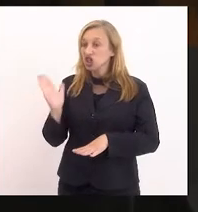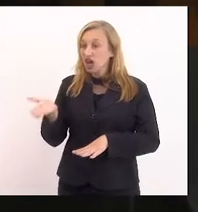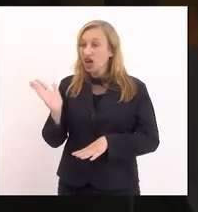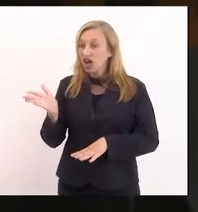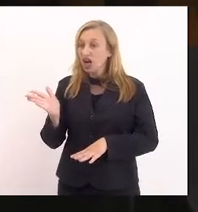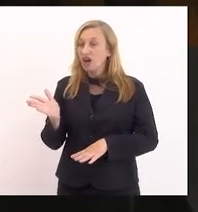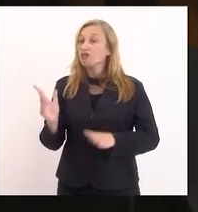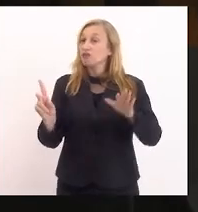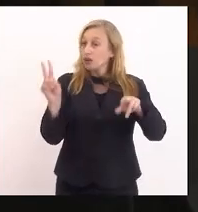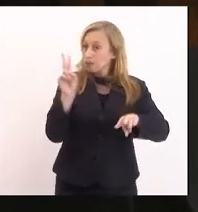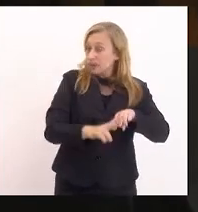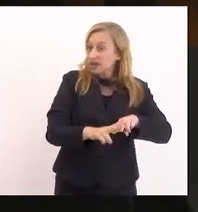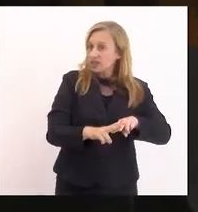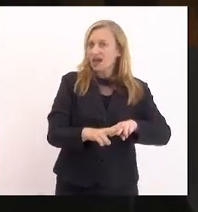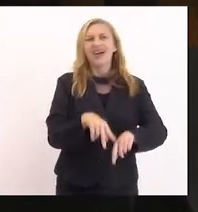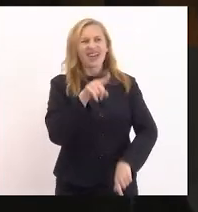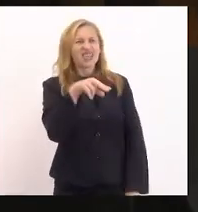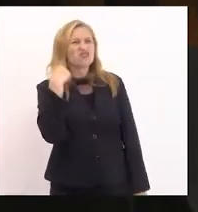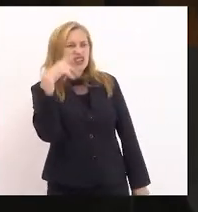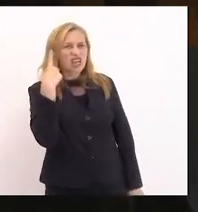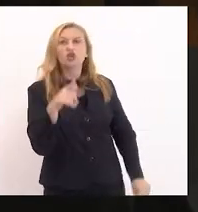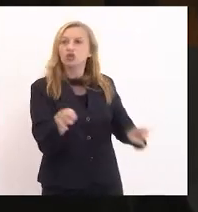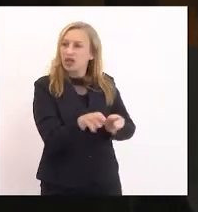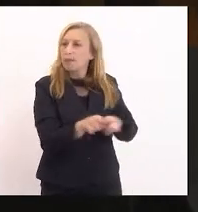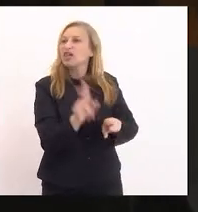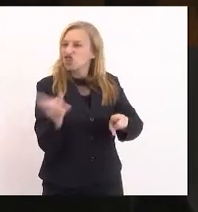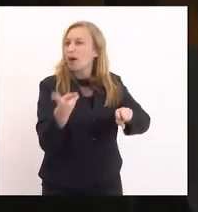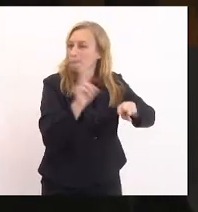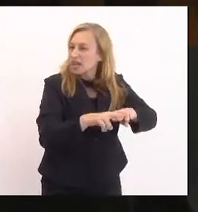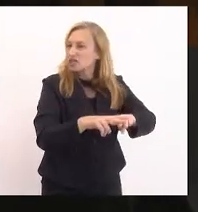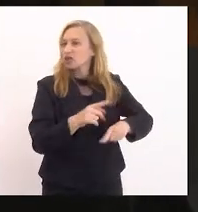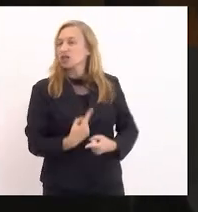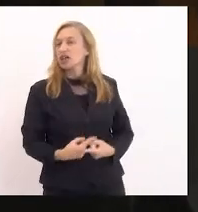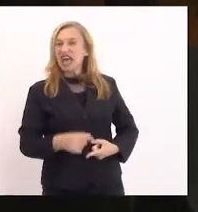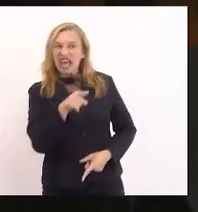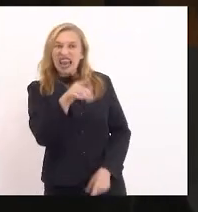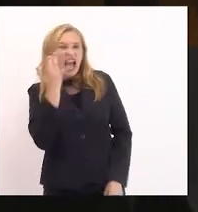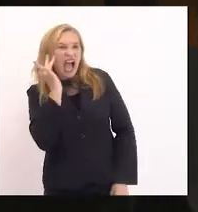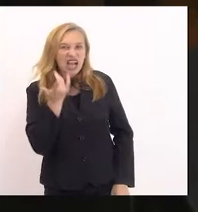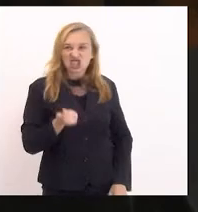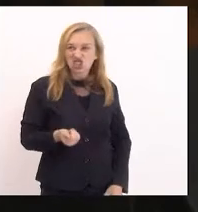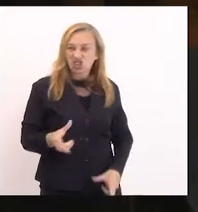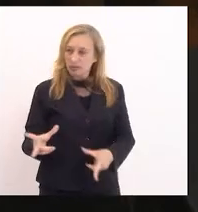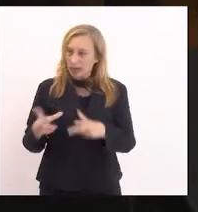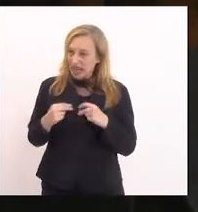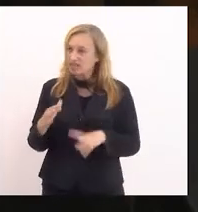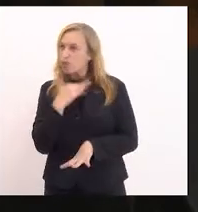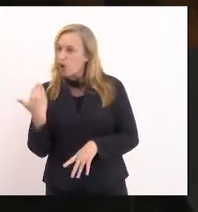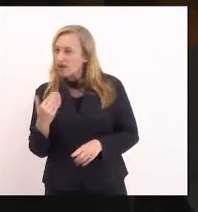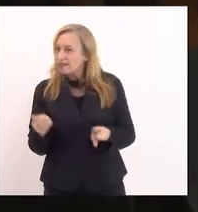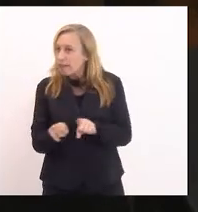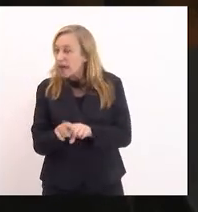Esse vereador também tem passagem pela polícia. Será que ele acha que também merece morrer por isso?